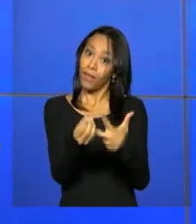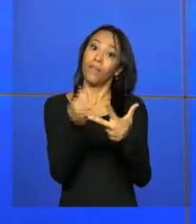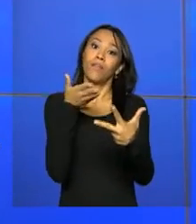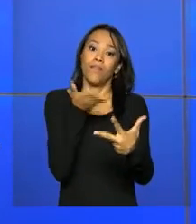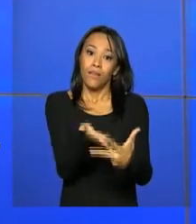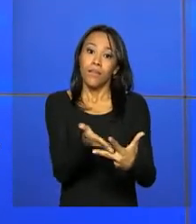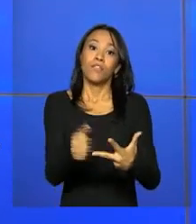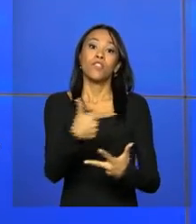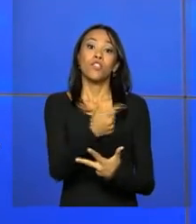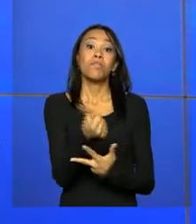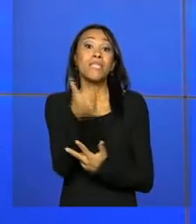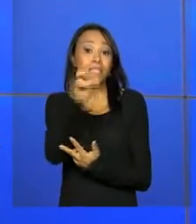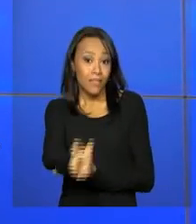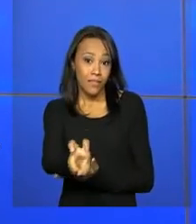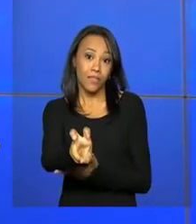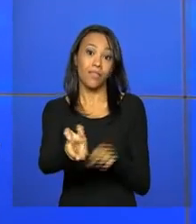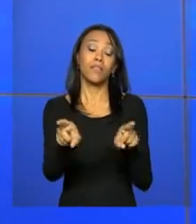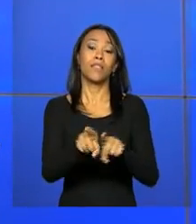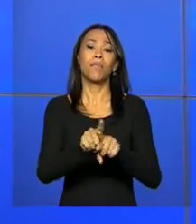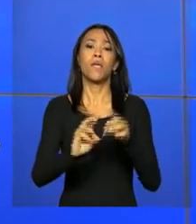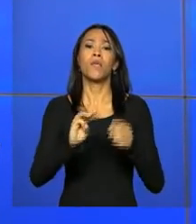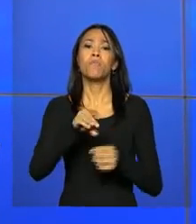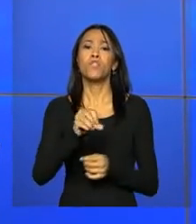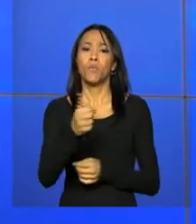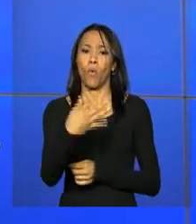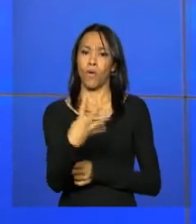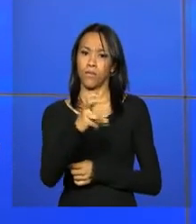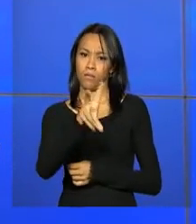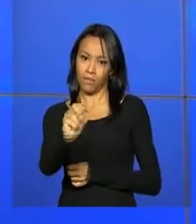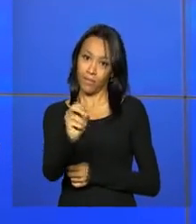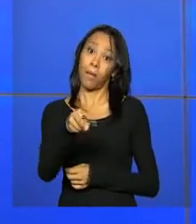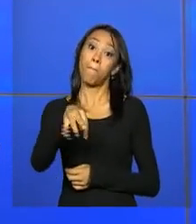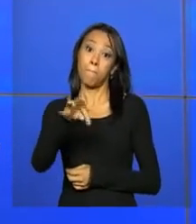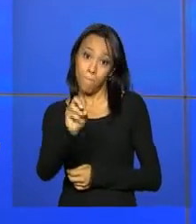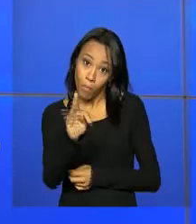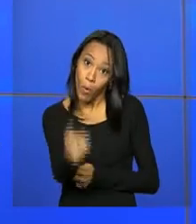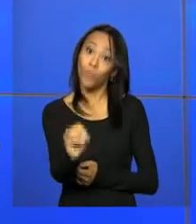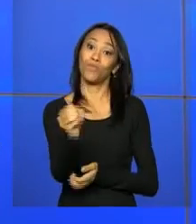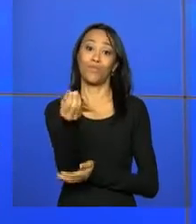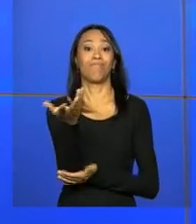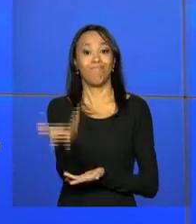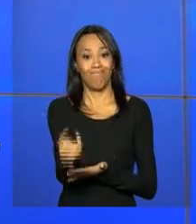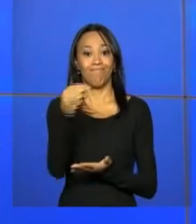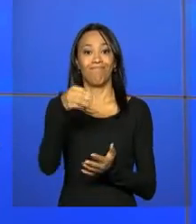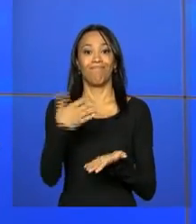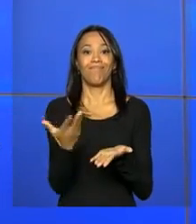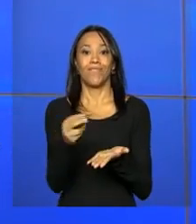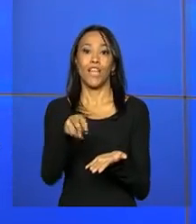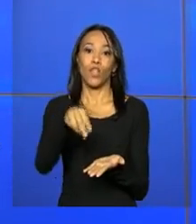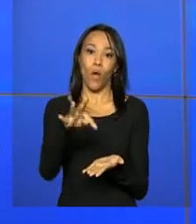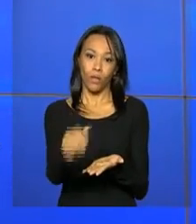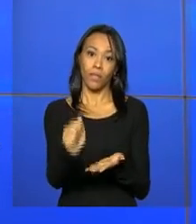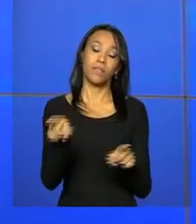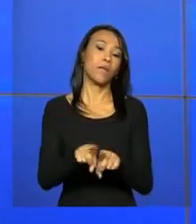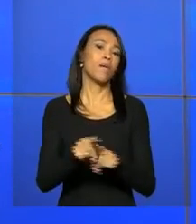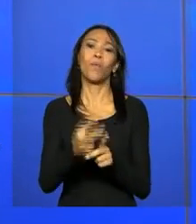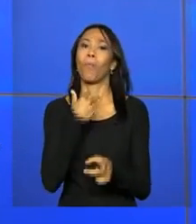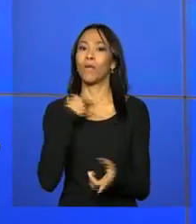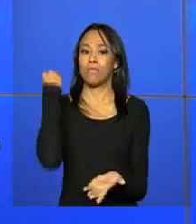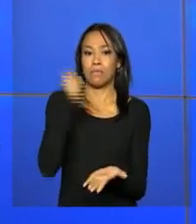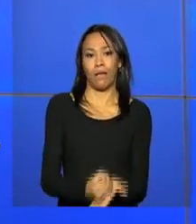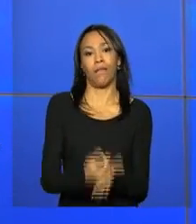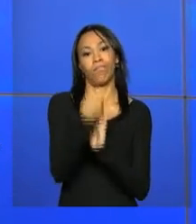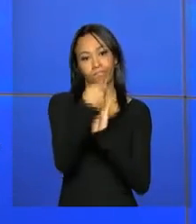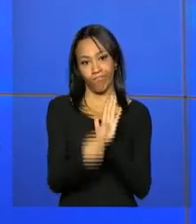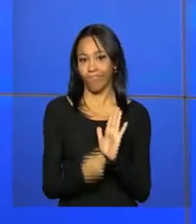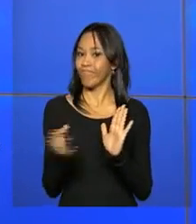Nacional do Ensino Médio de 2015, e obtido no mínimo 450 pontos na média das notas. Ele também não pode ter tirado